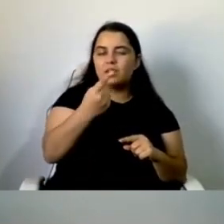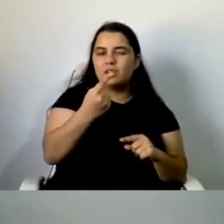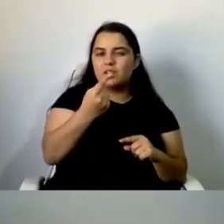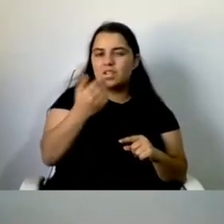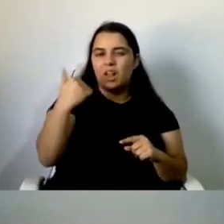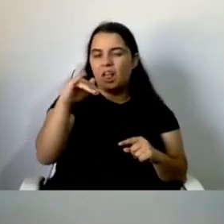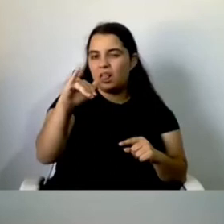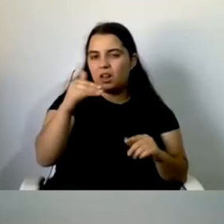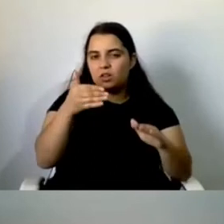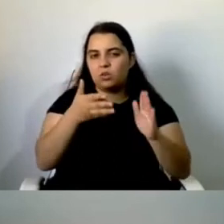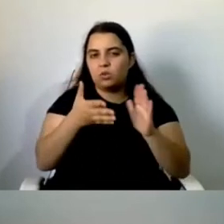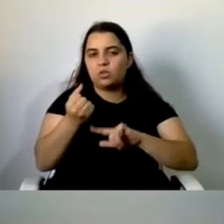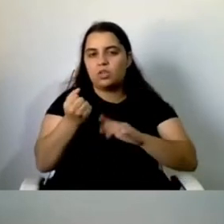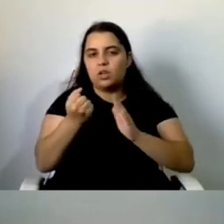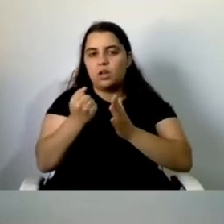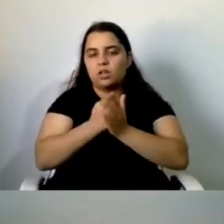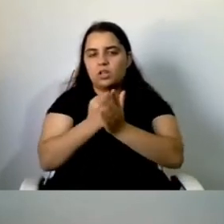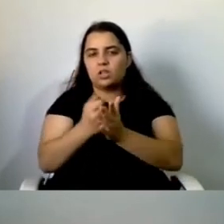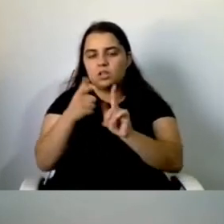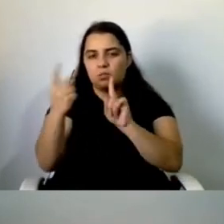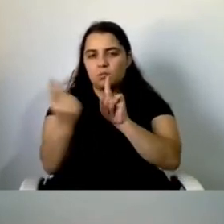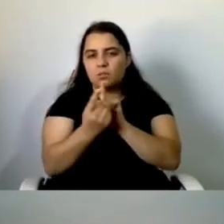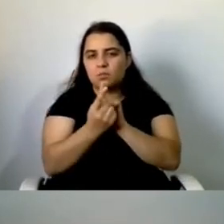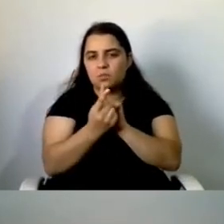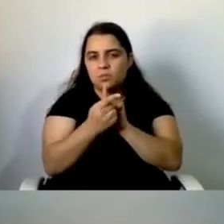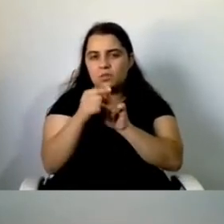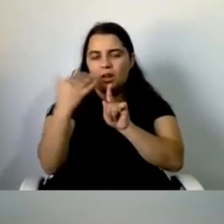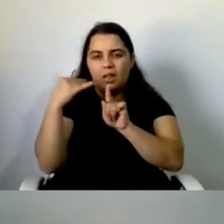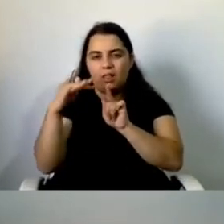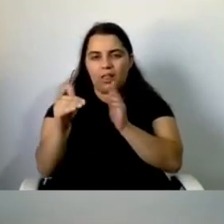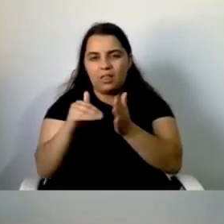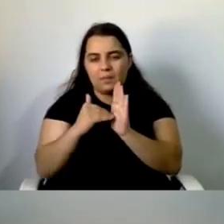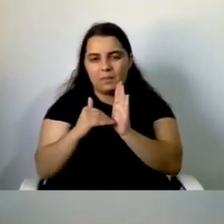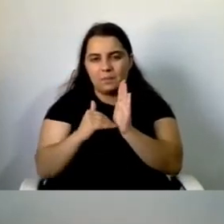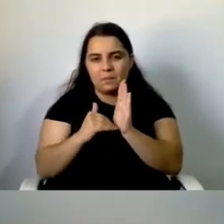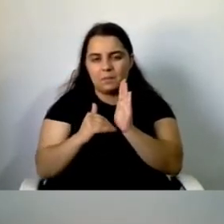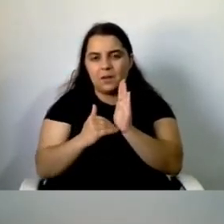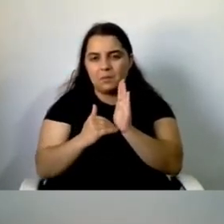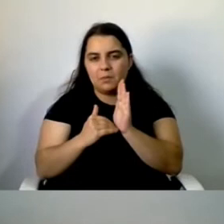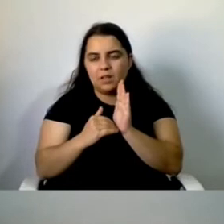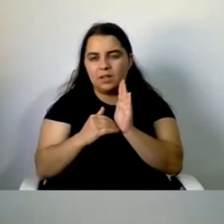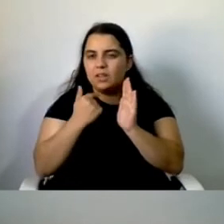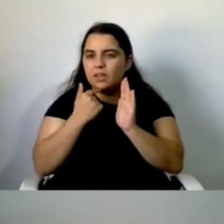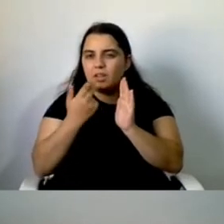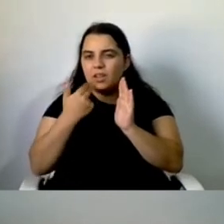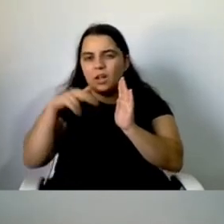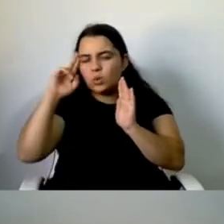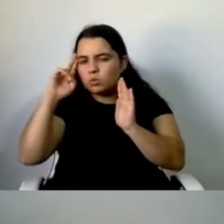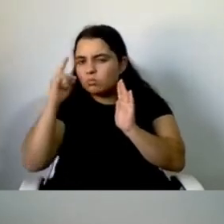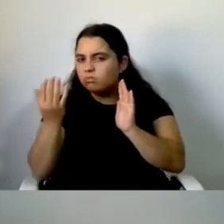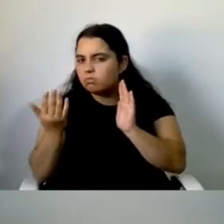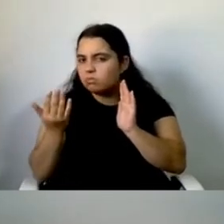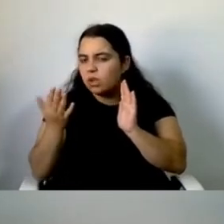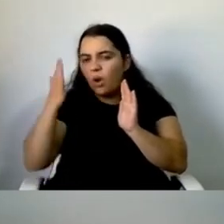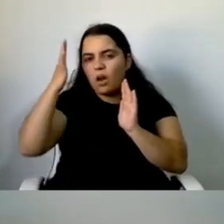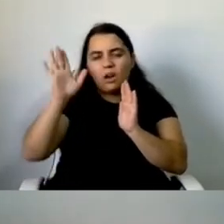eu 18 anos, foi isso? Foi por engano ou referiu mesmo que era 18 anos? Eu penso que é 18 anos.